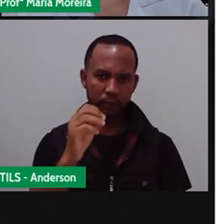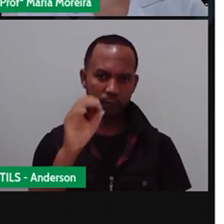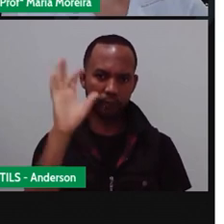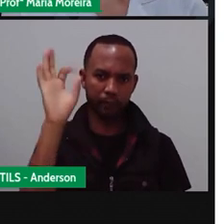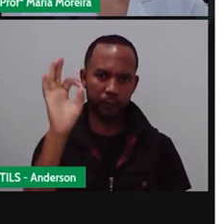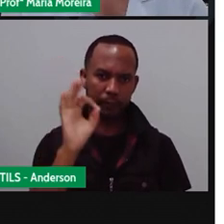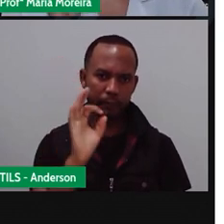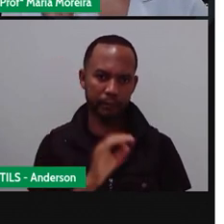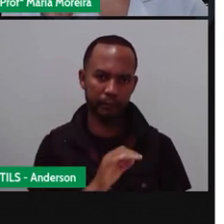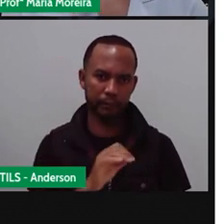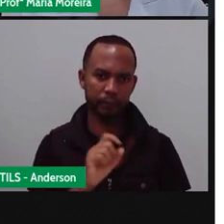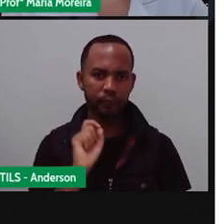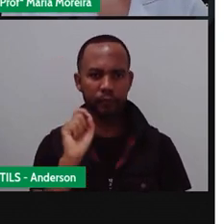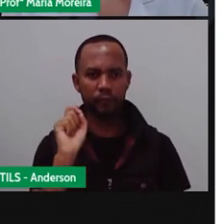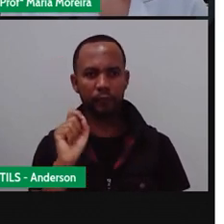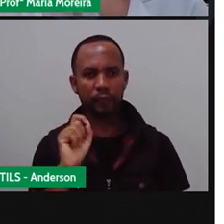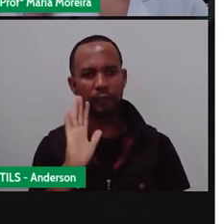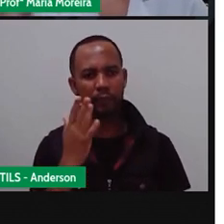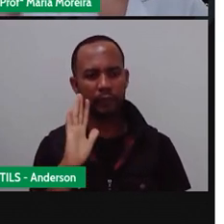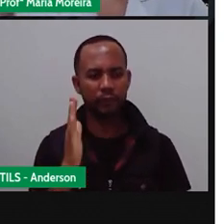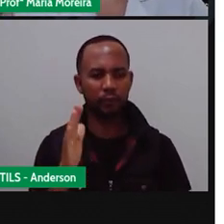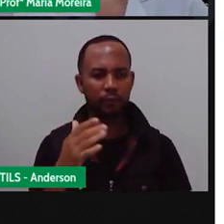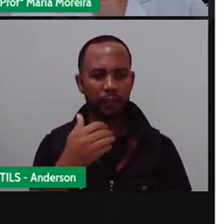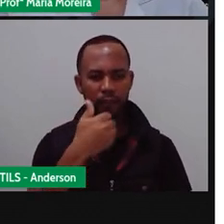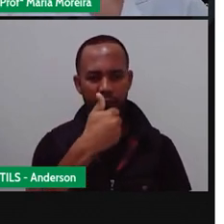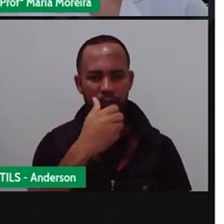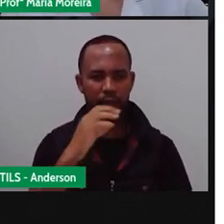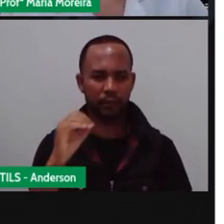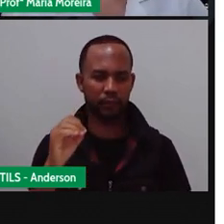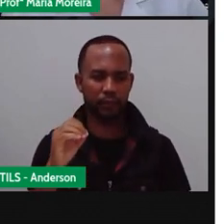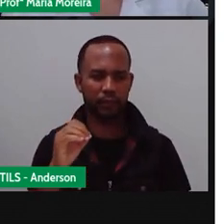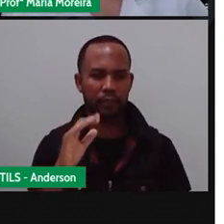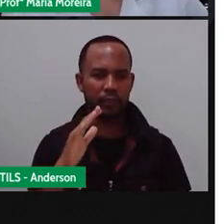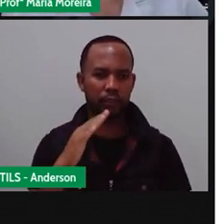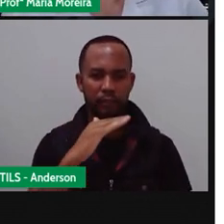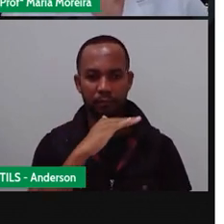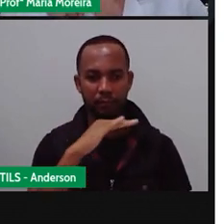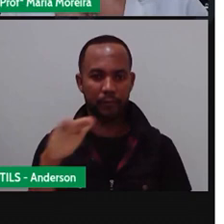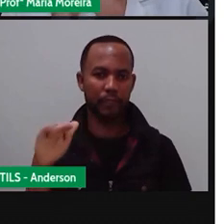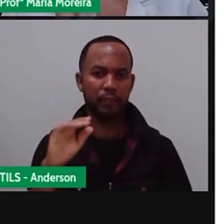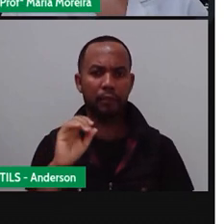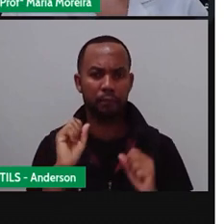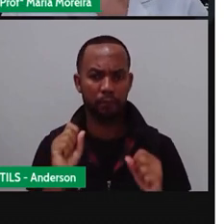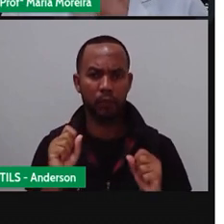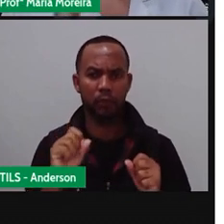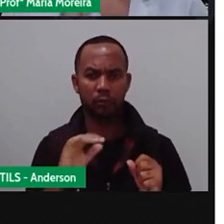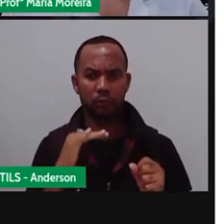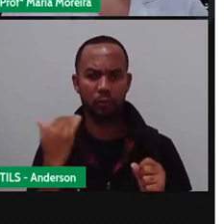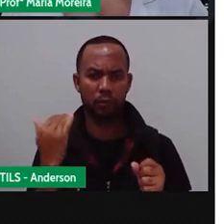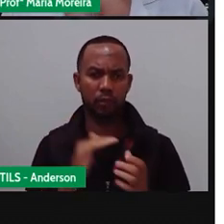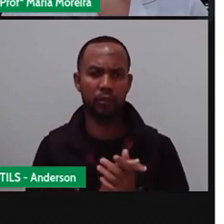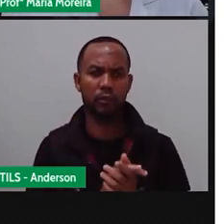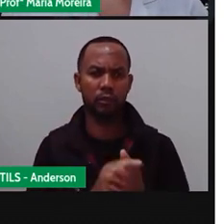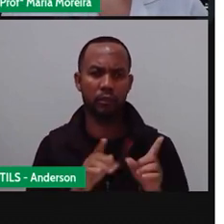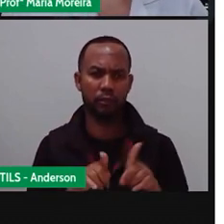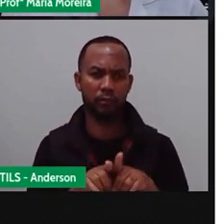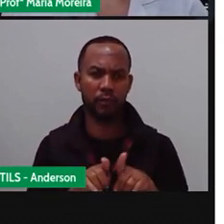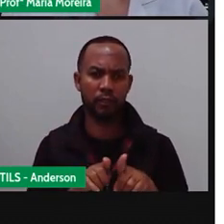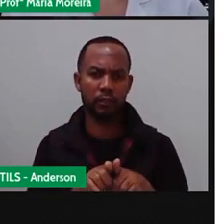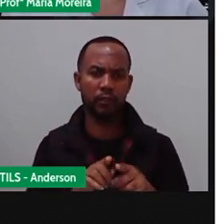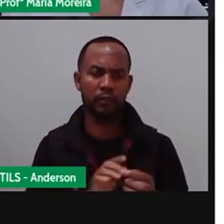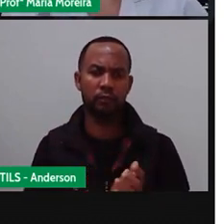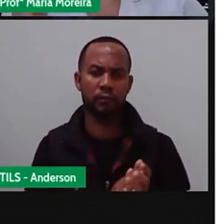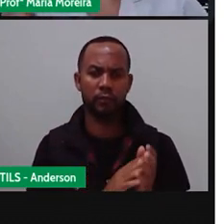ou seja, a cada 100, apenas 30 precisam ter morrido, para o quê? Para entrar nessa